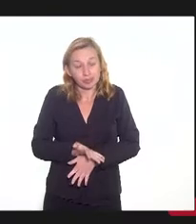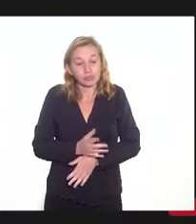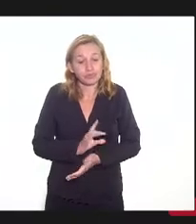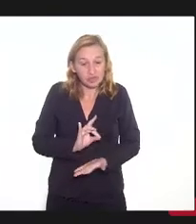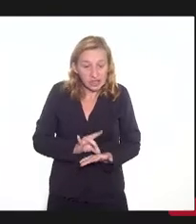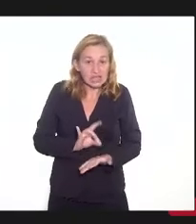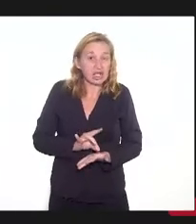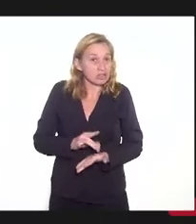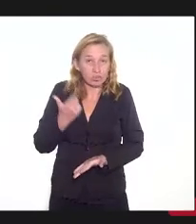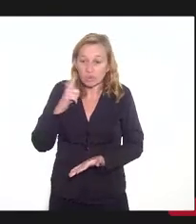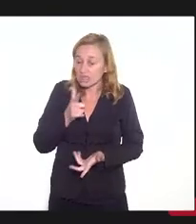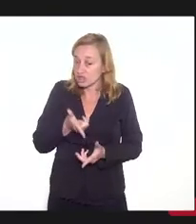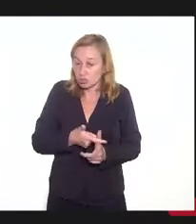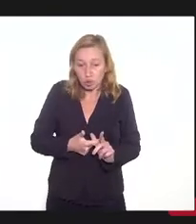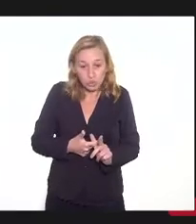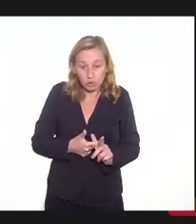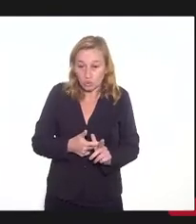verdade.